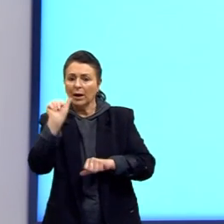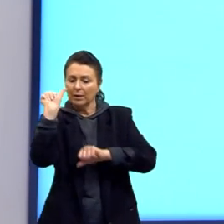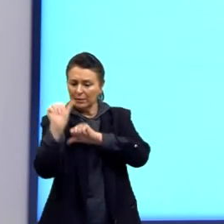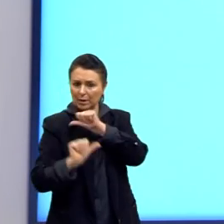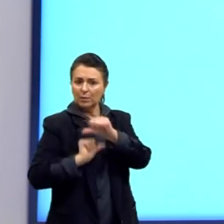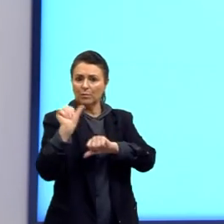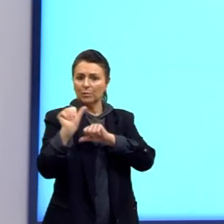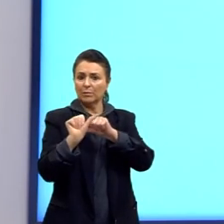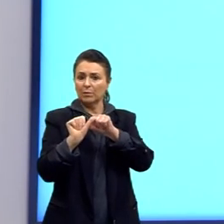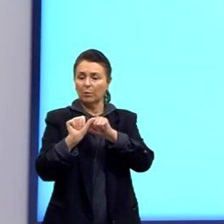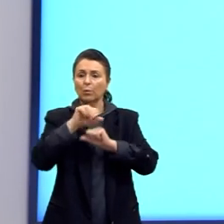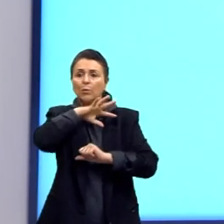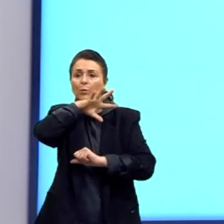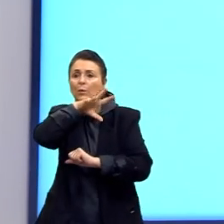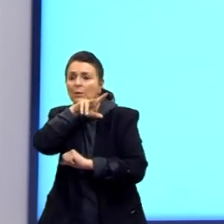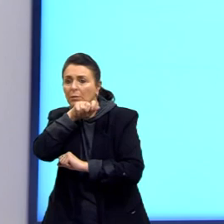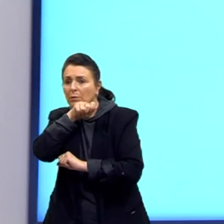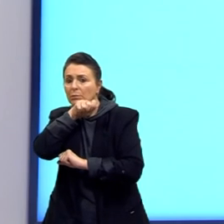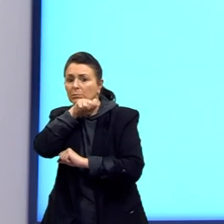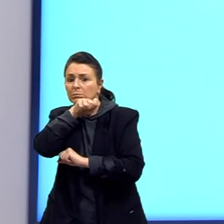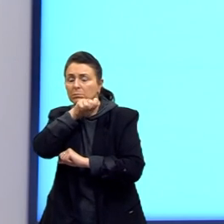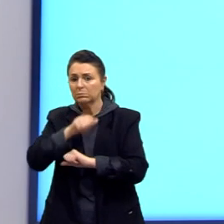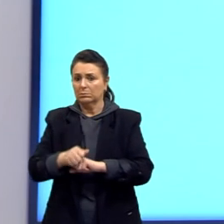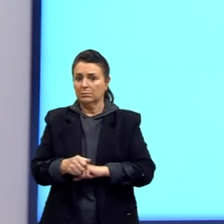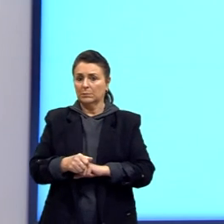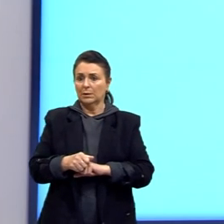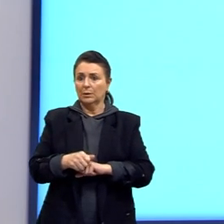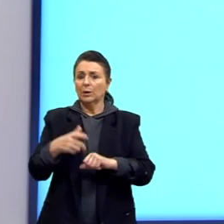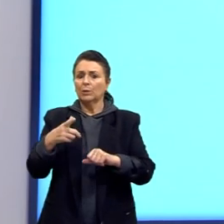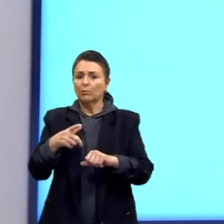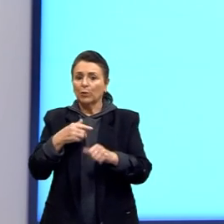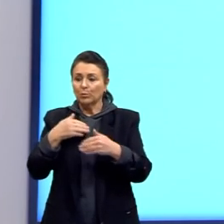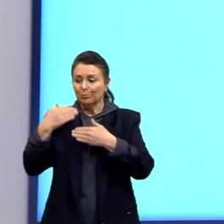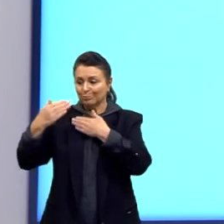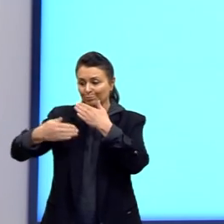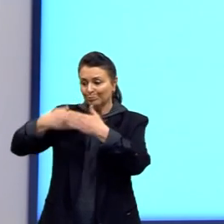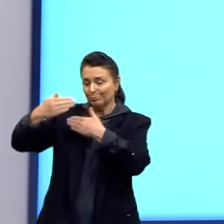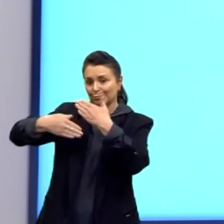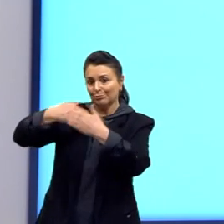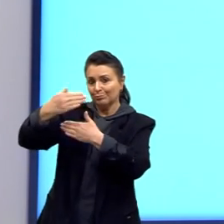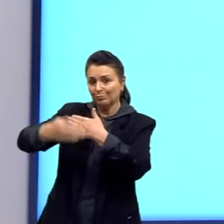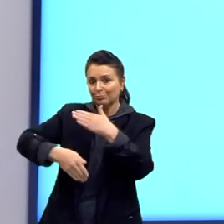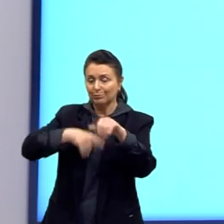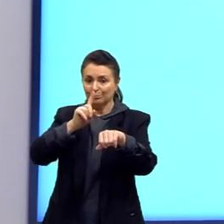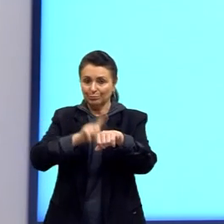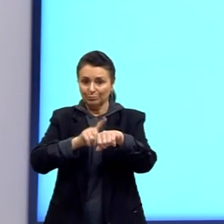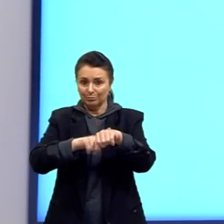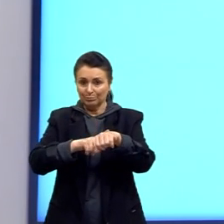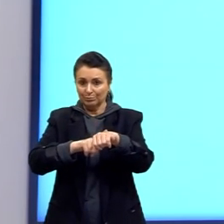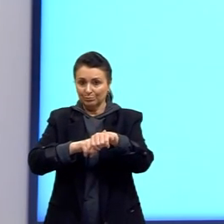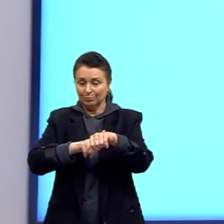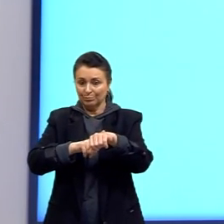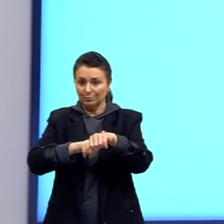que ocorreu ao longo do tempo. Aqui é uma preguiça atual.